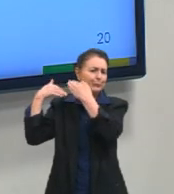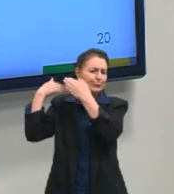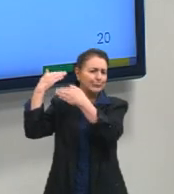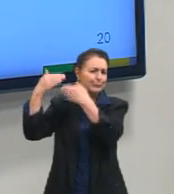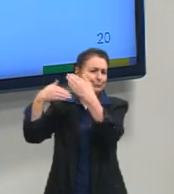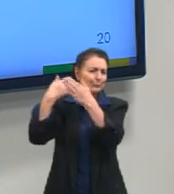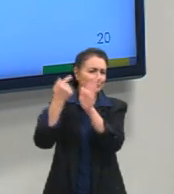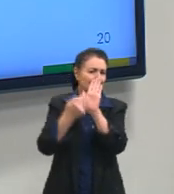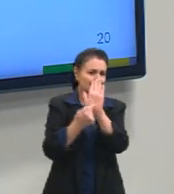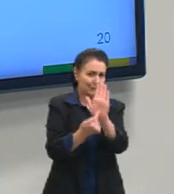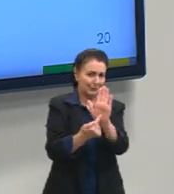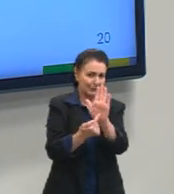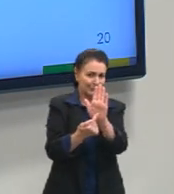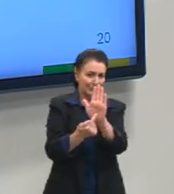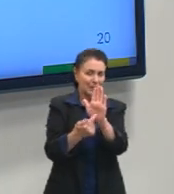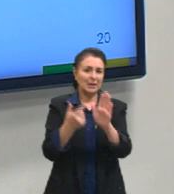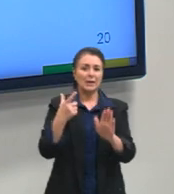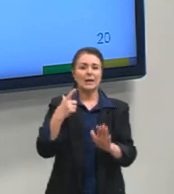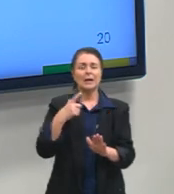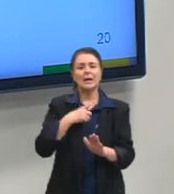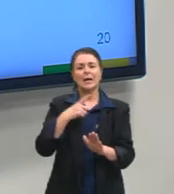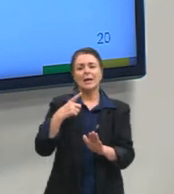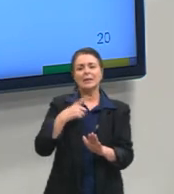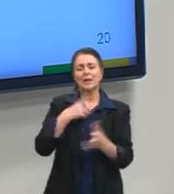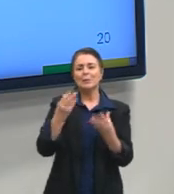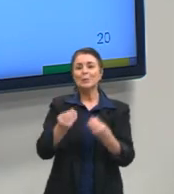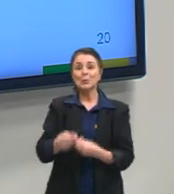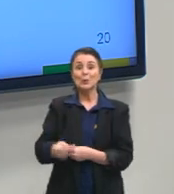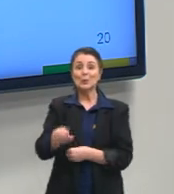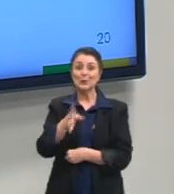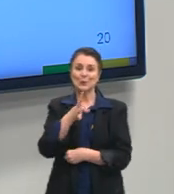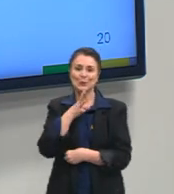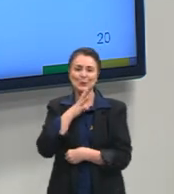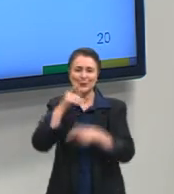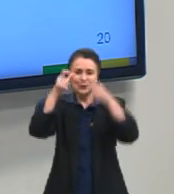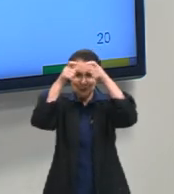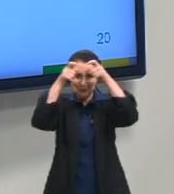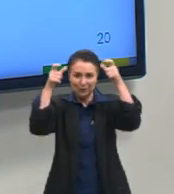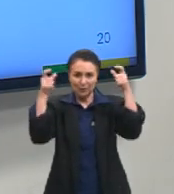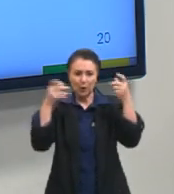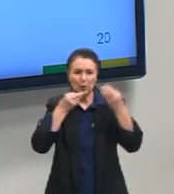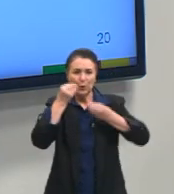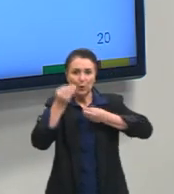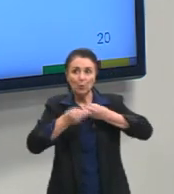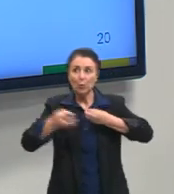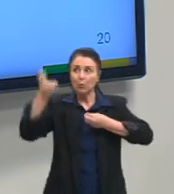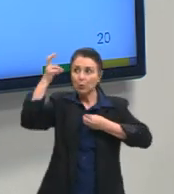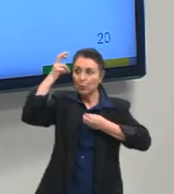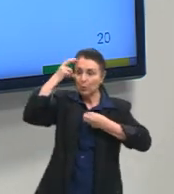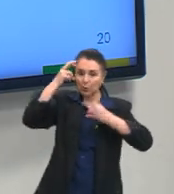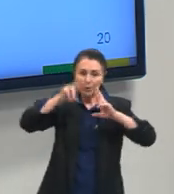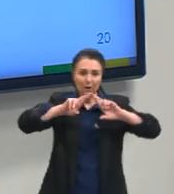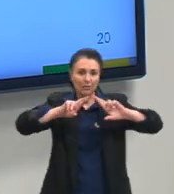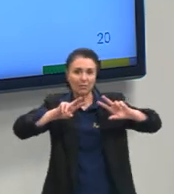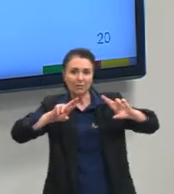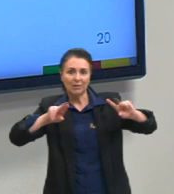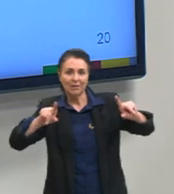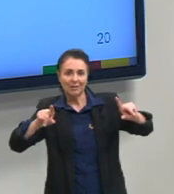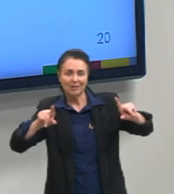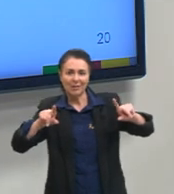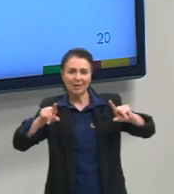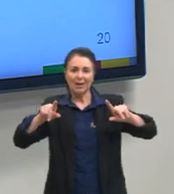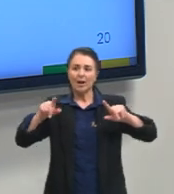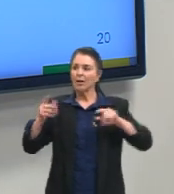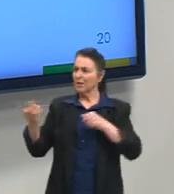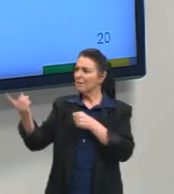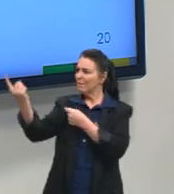trazida. A gente tem uma bagagem enorme sobre como culturas diferentes que vieram